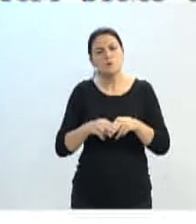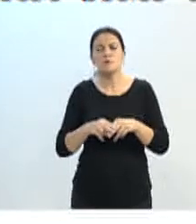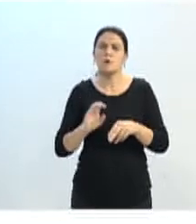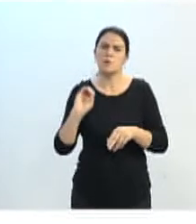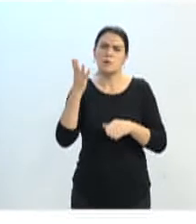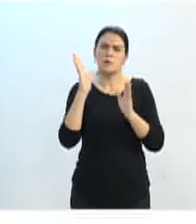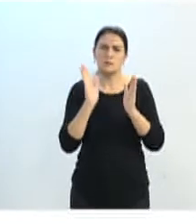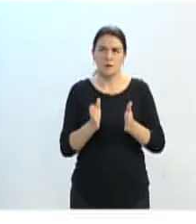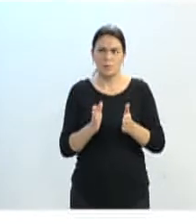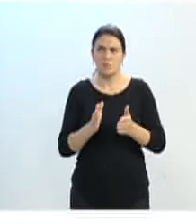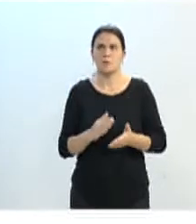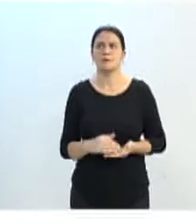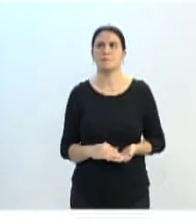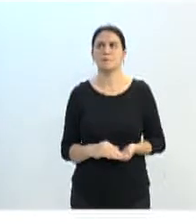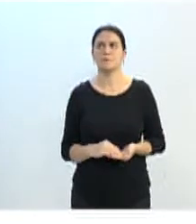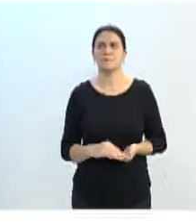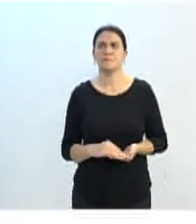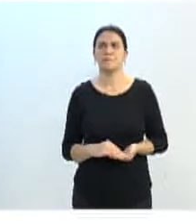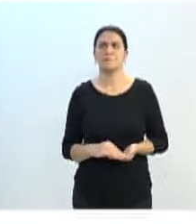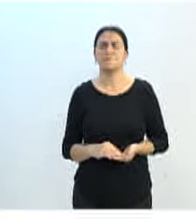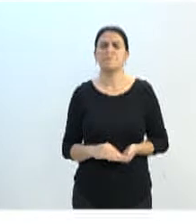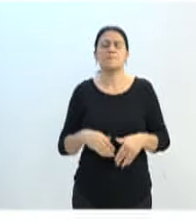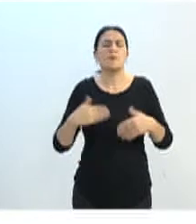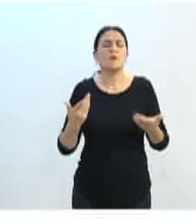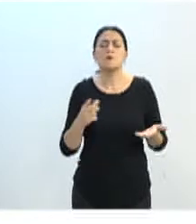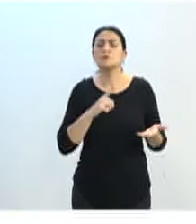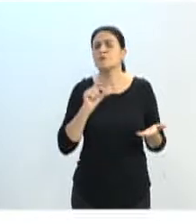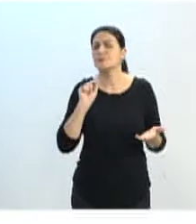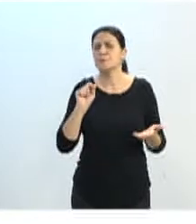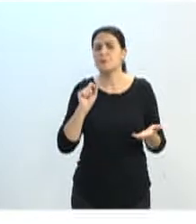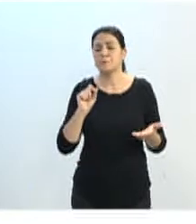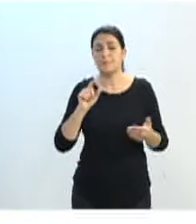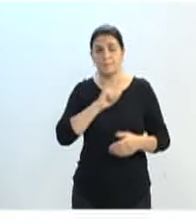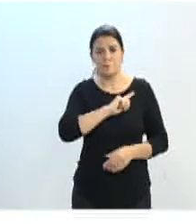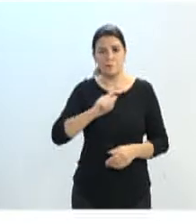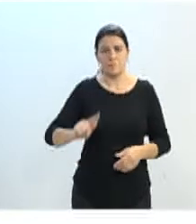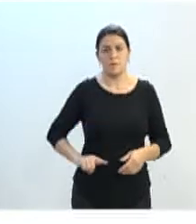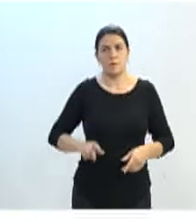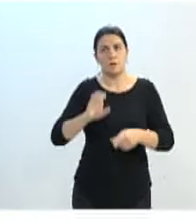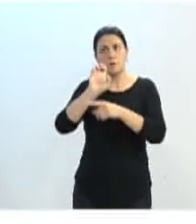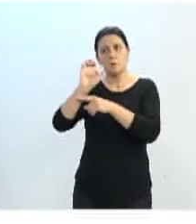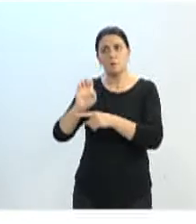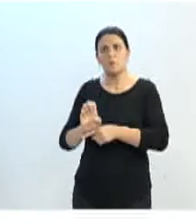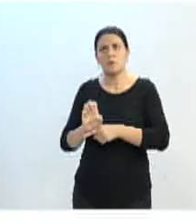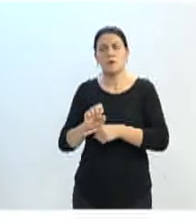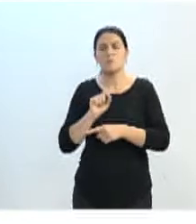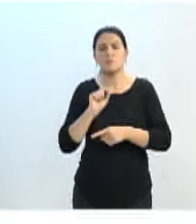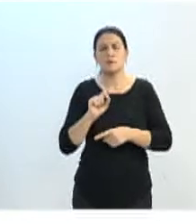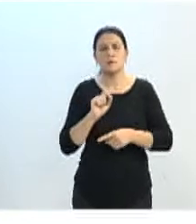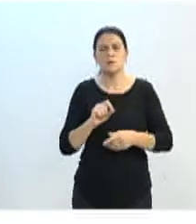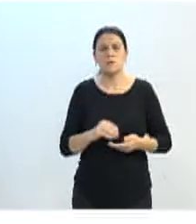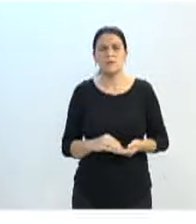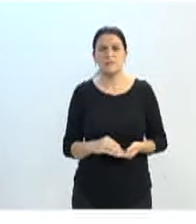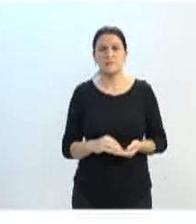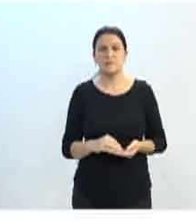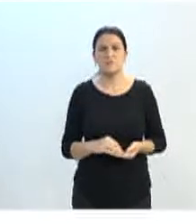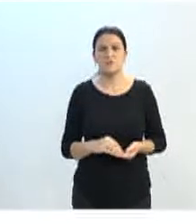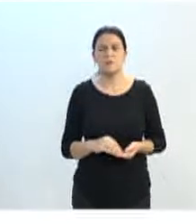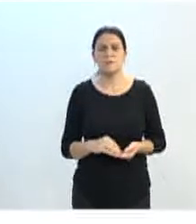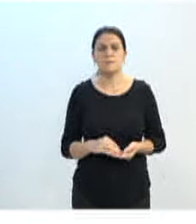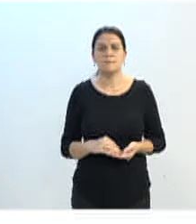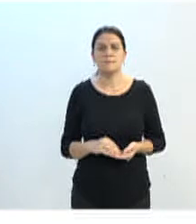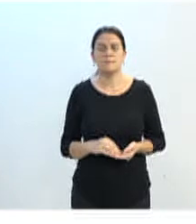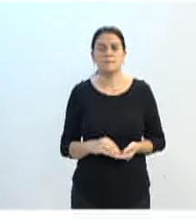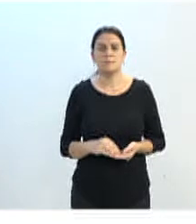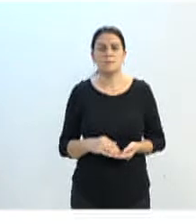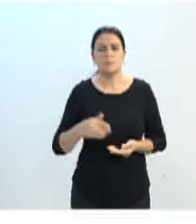acontecendo. O que nós temos, então? O Governo do Estado, ele propôs, publicou um edital para captação